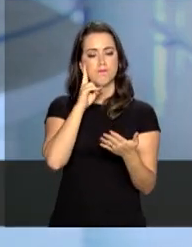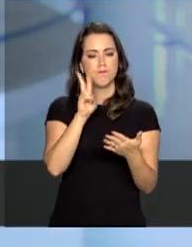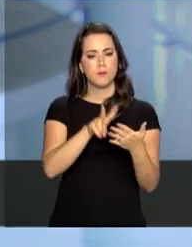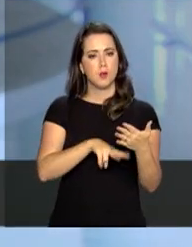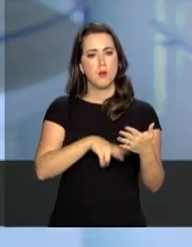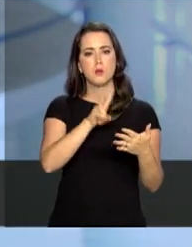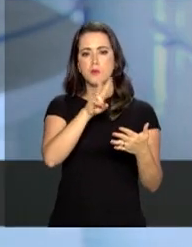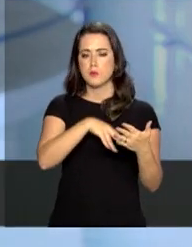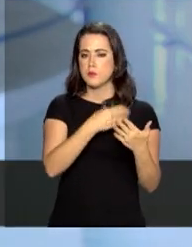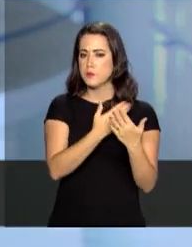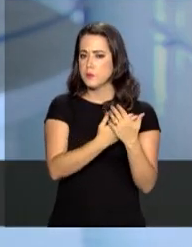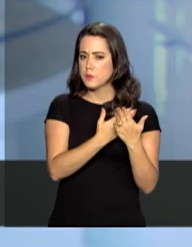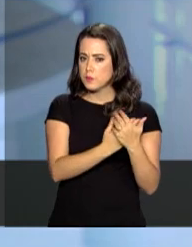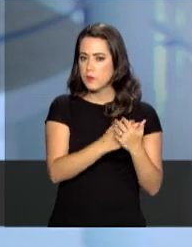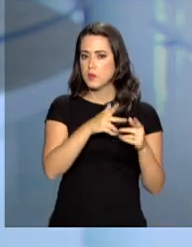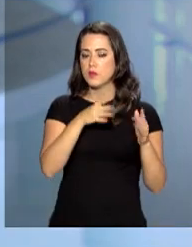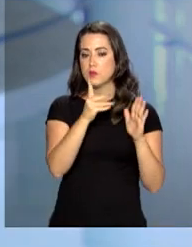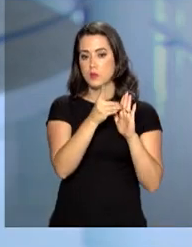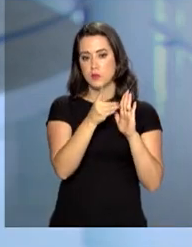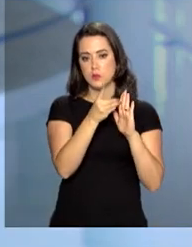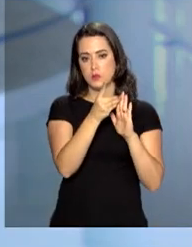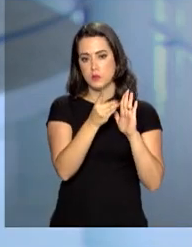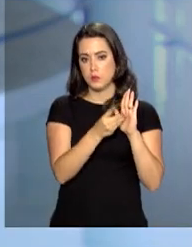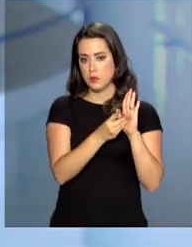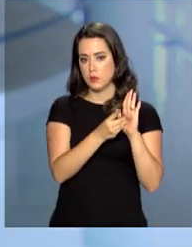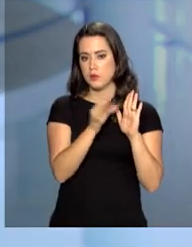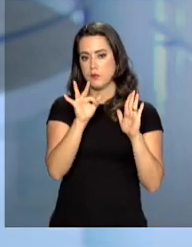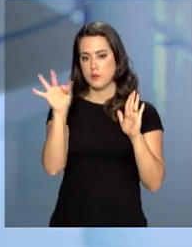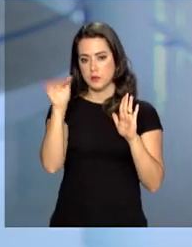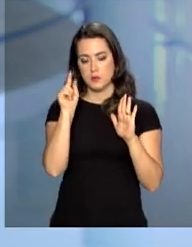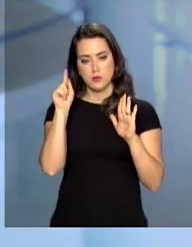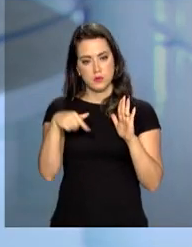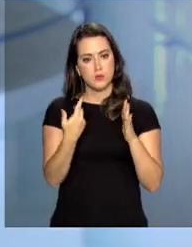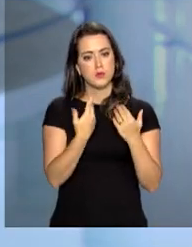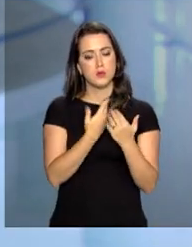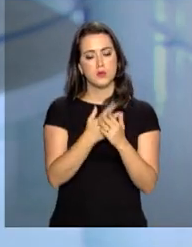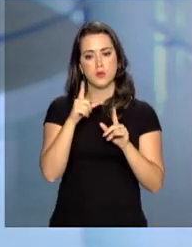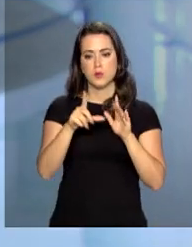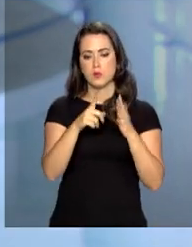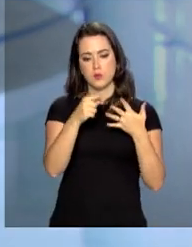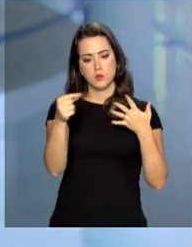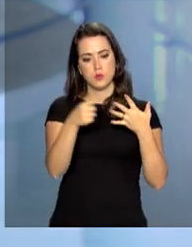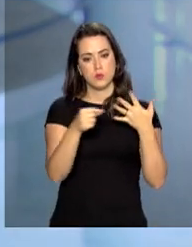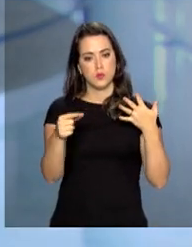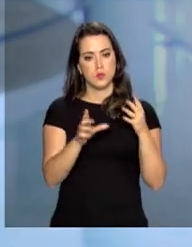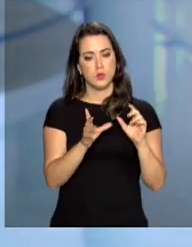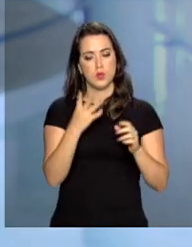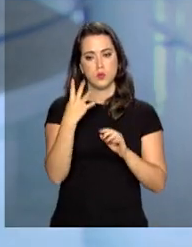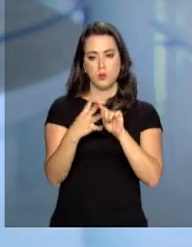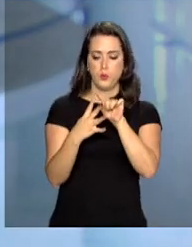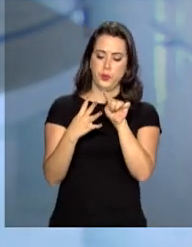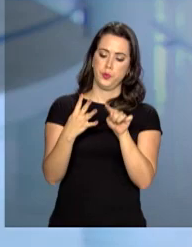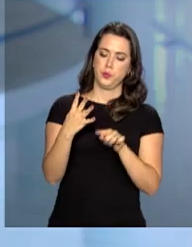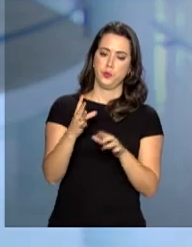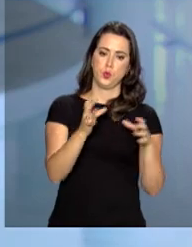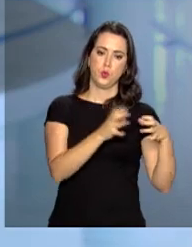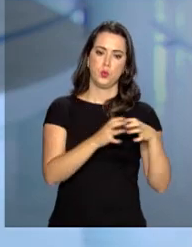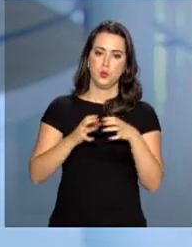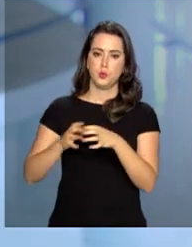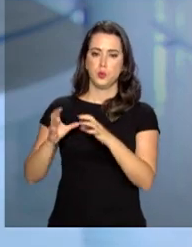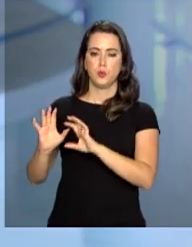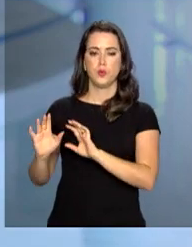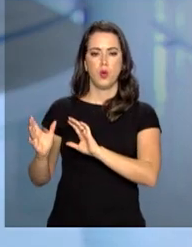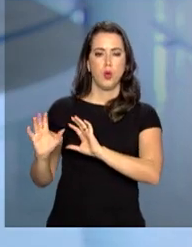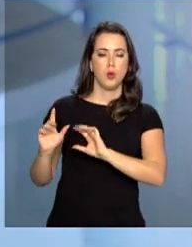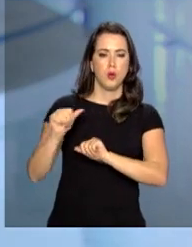e consolidar os decretos federais. Como resultado do trabalho, foram escolhidos quatro eixos temáticos. Mudança climática,